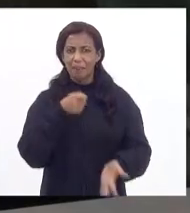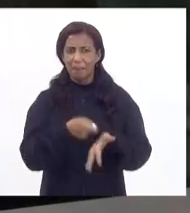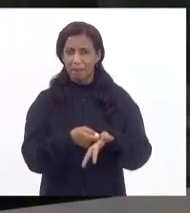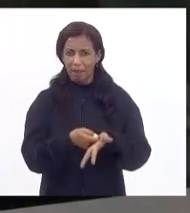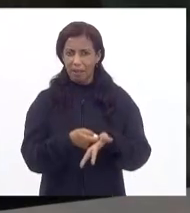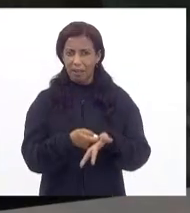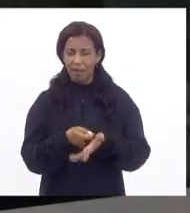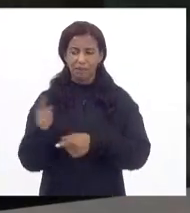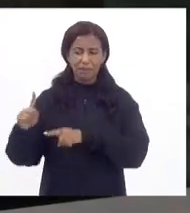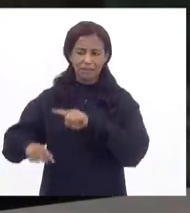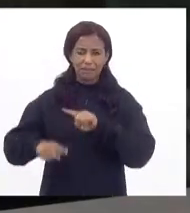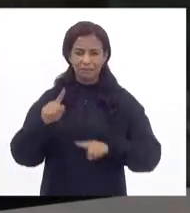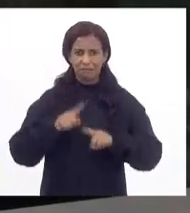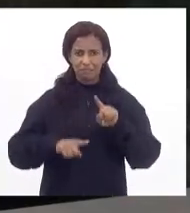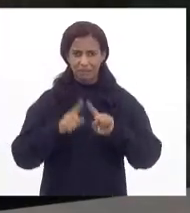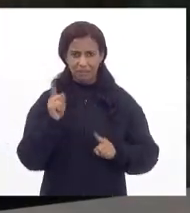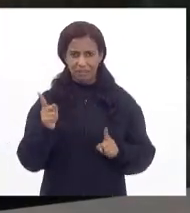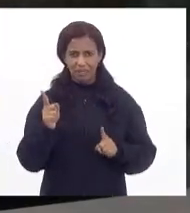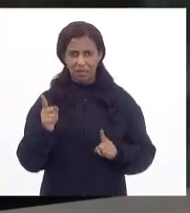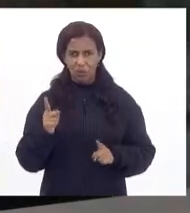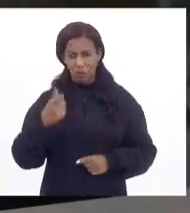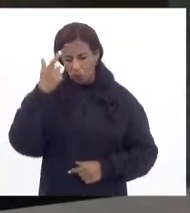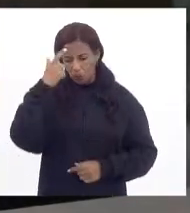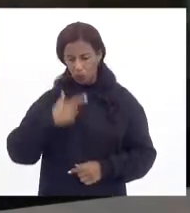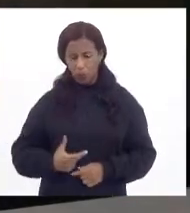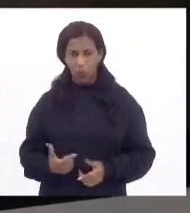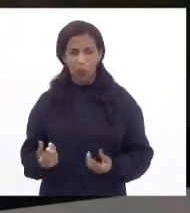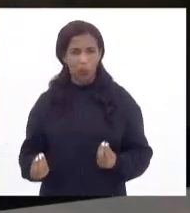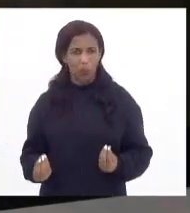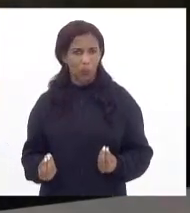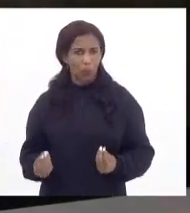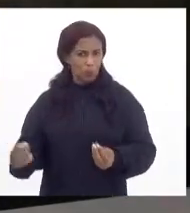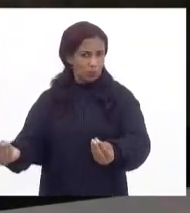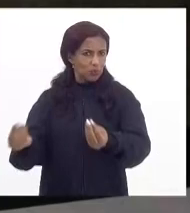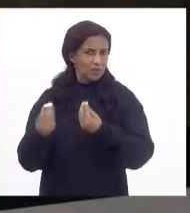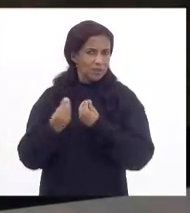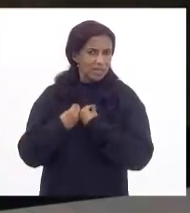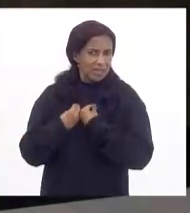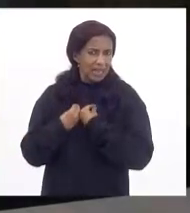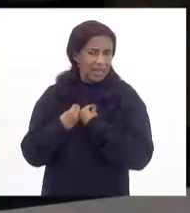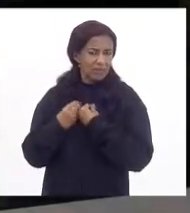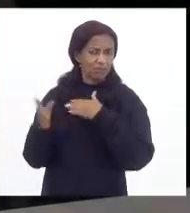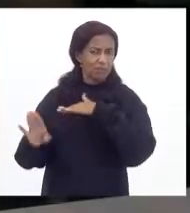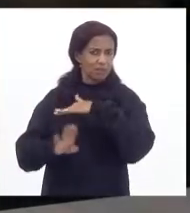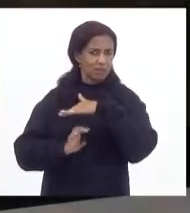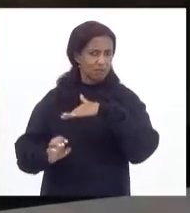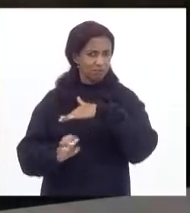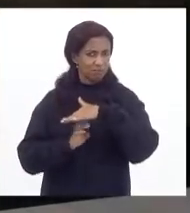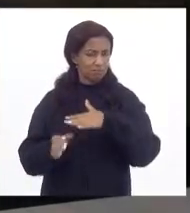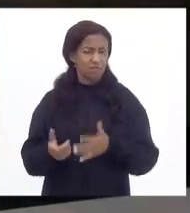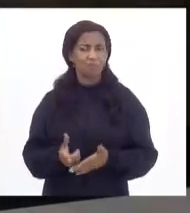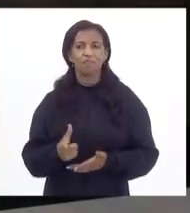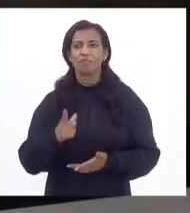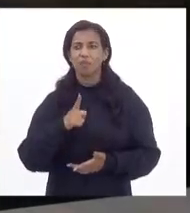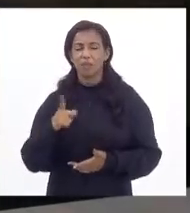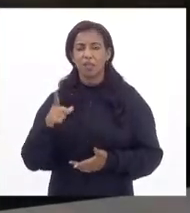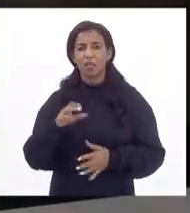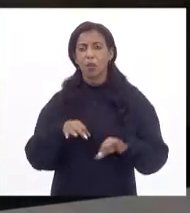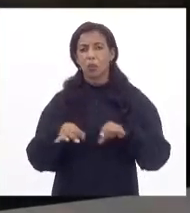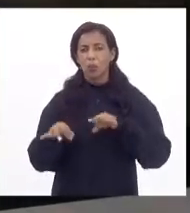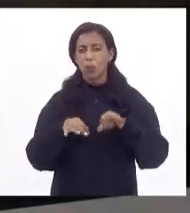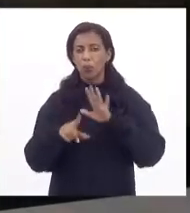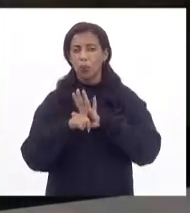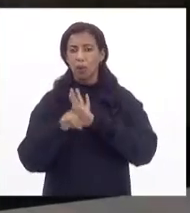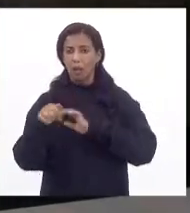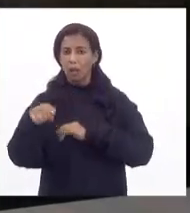pelos seus equipamentos de proteção individual? Não deveriam ser dados diretamente pelas empresas? Eu tenho, inclusive, um projeto de lei